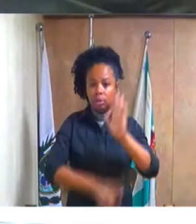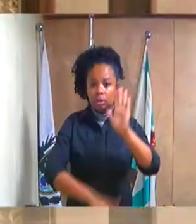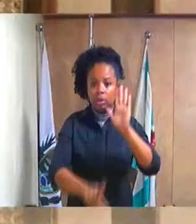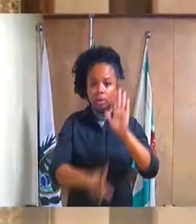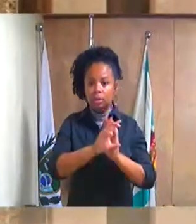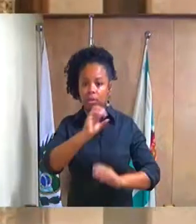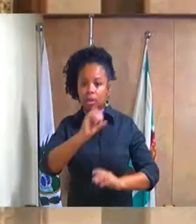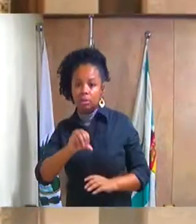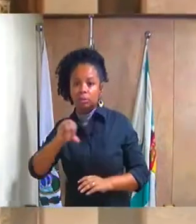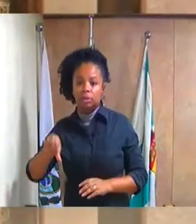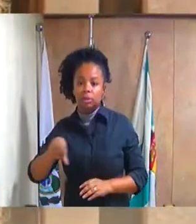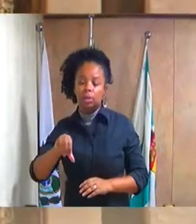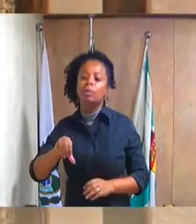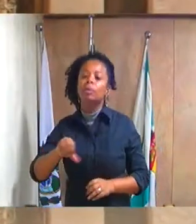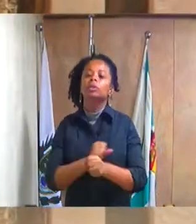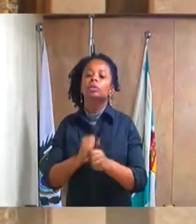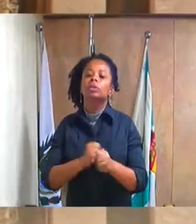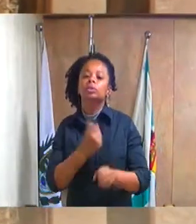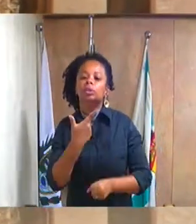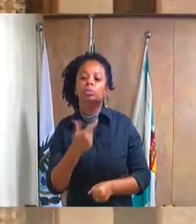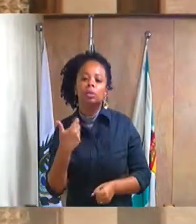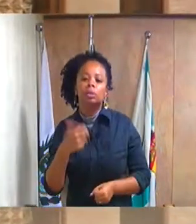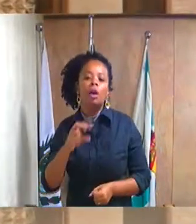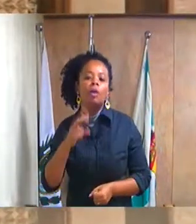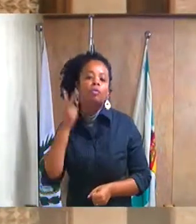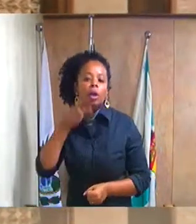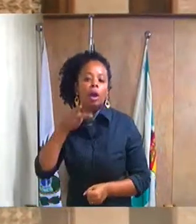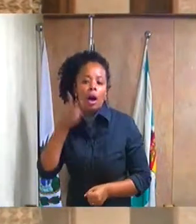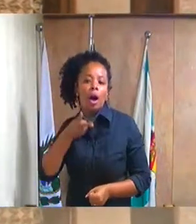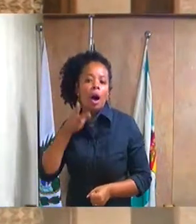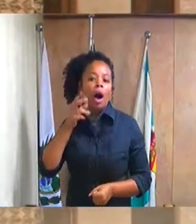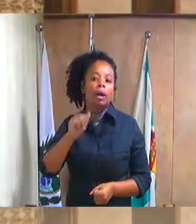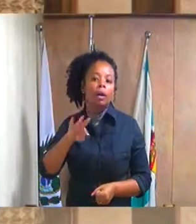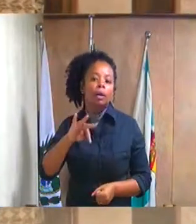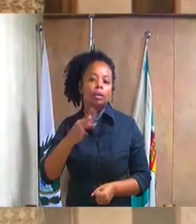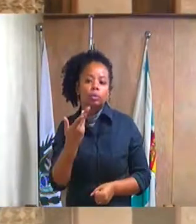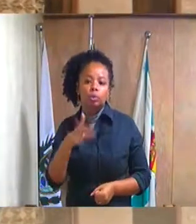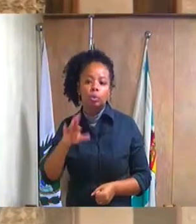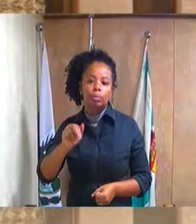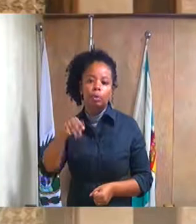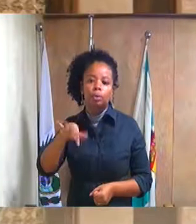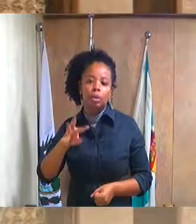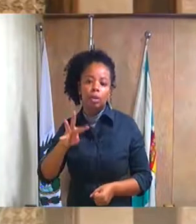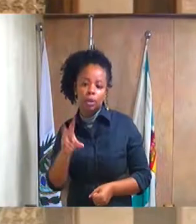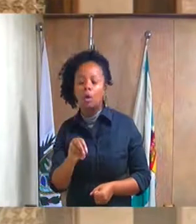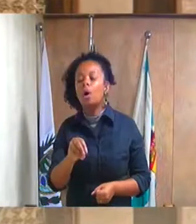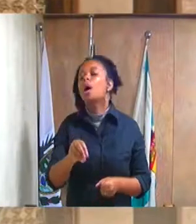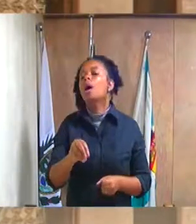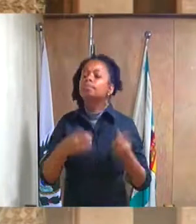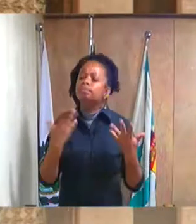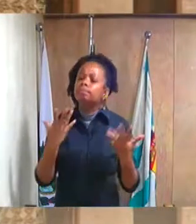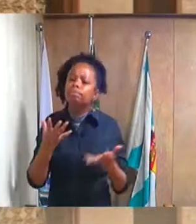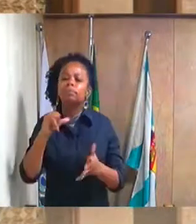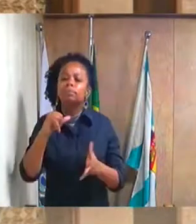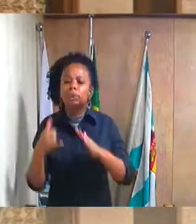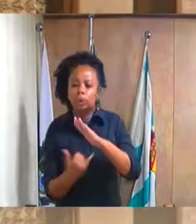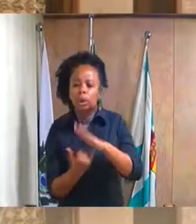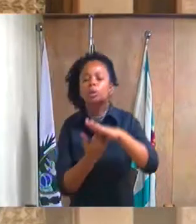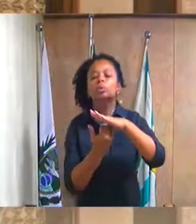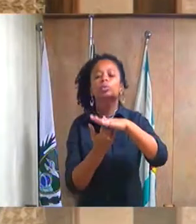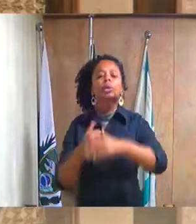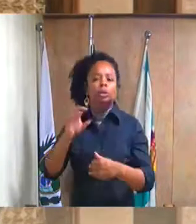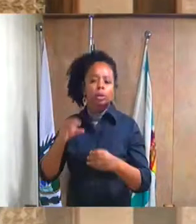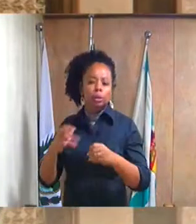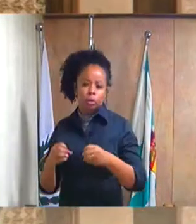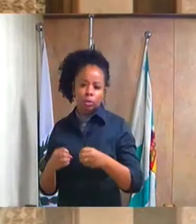099, barra 2019, do cientista e o vereador Arthur Cavalli Monteiro, instituindo no âmbito do município de Duque de Caxias, o